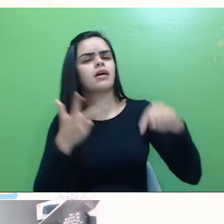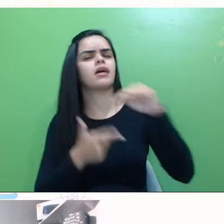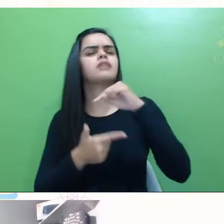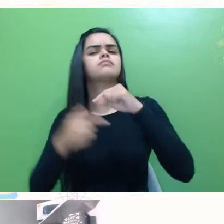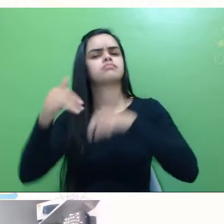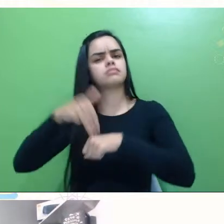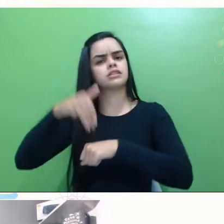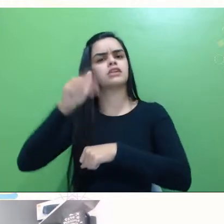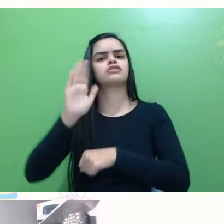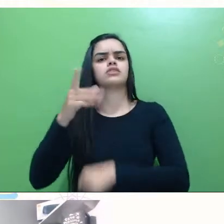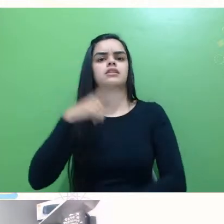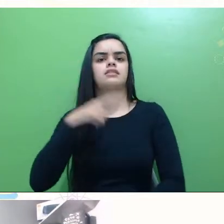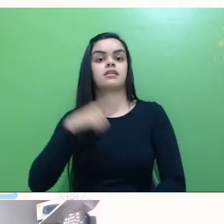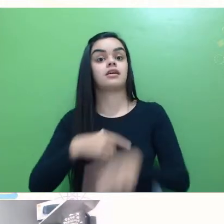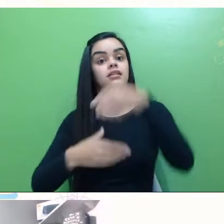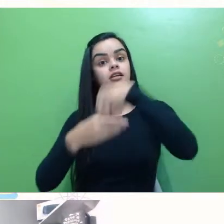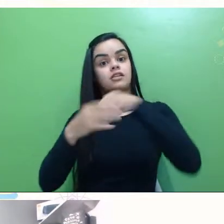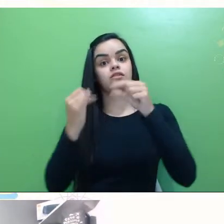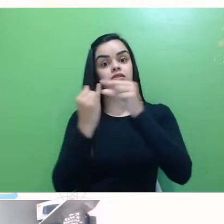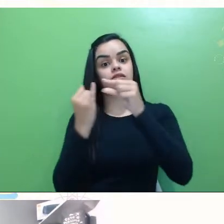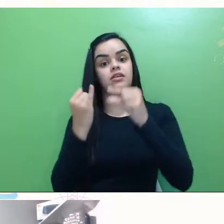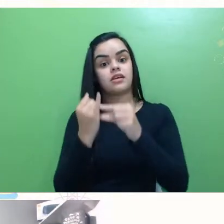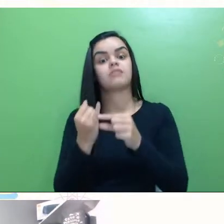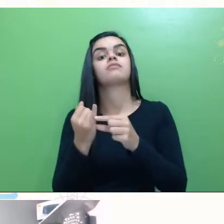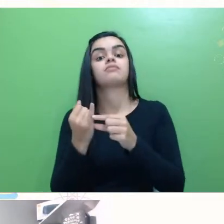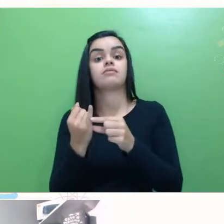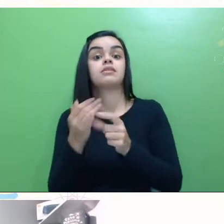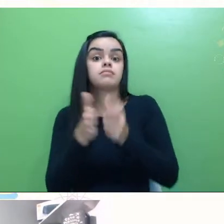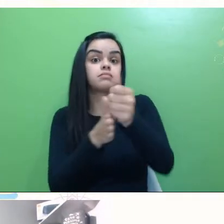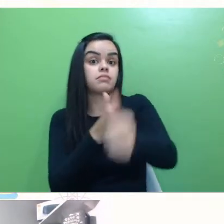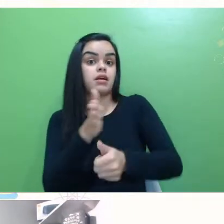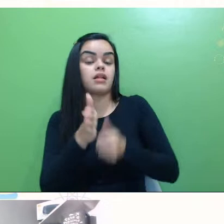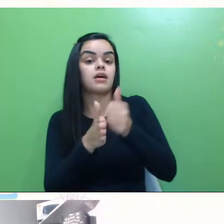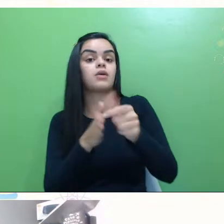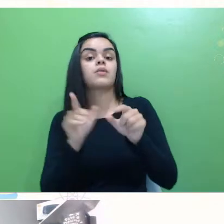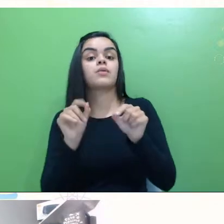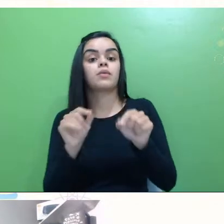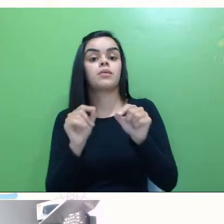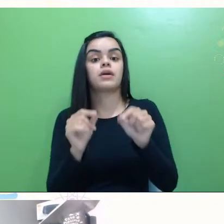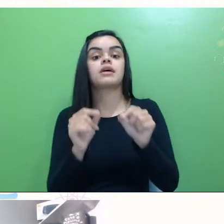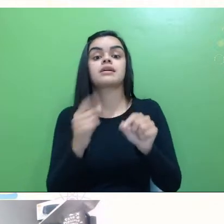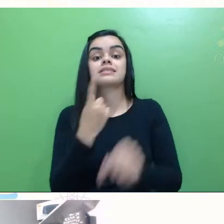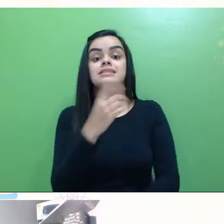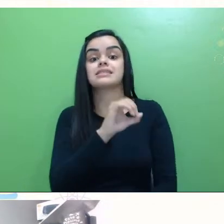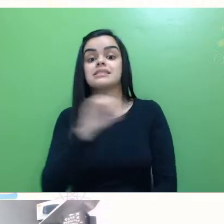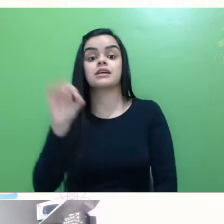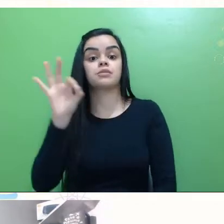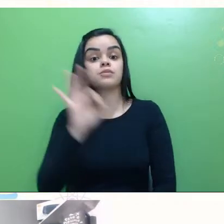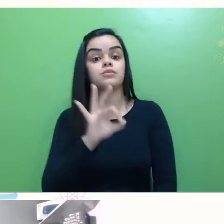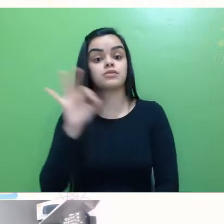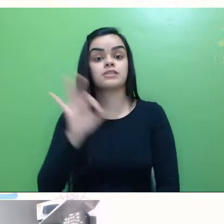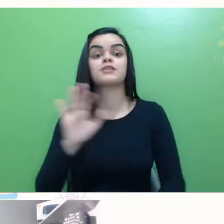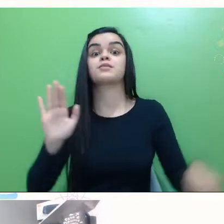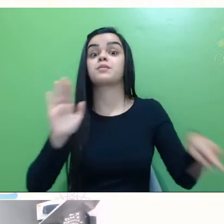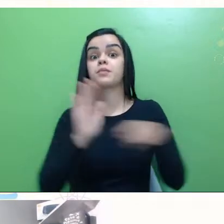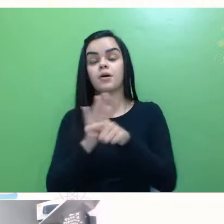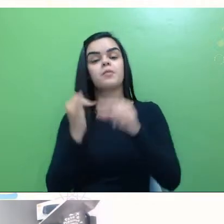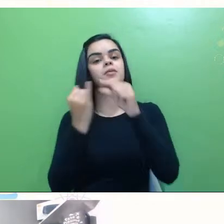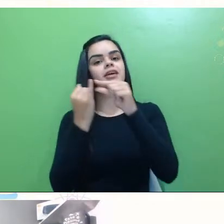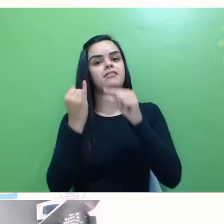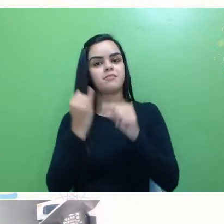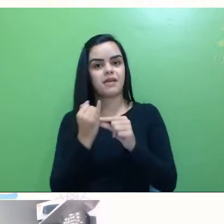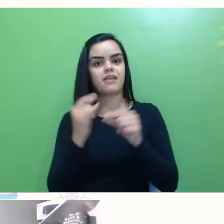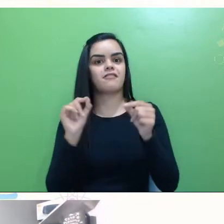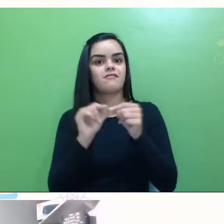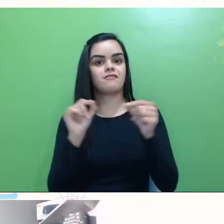mestrado que a gente tem no IFPR, o mestrado do Campus Paranaguá, ele é o único 100% conduzido pelo IFPR, sem